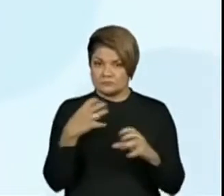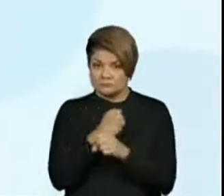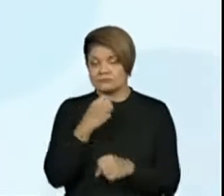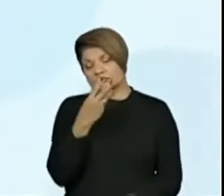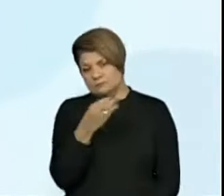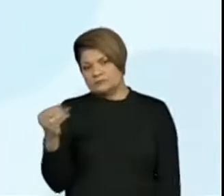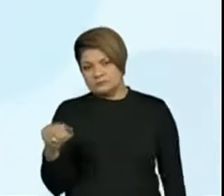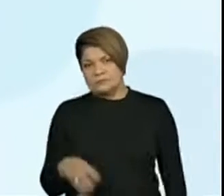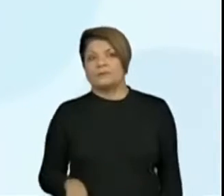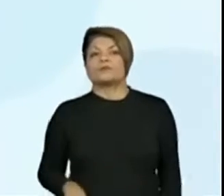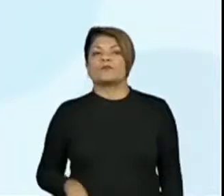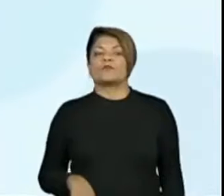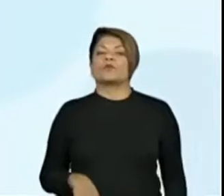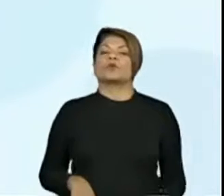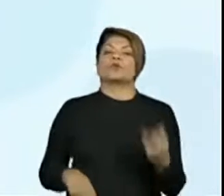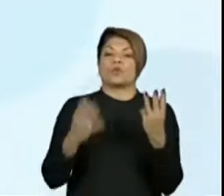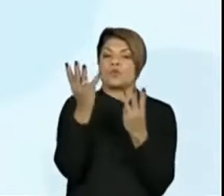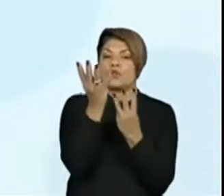olha lá.